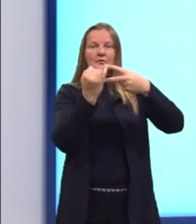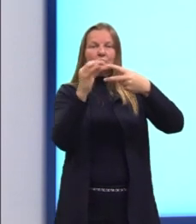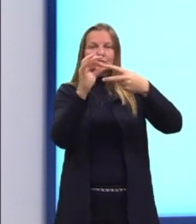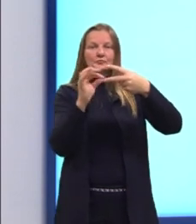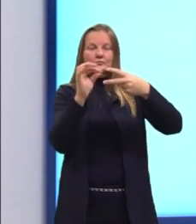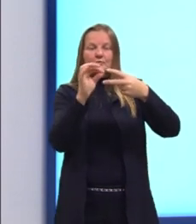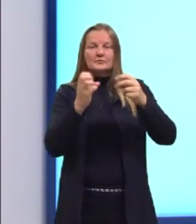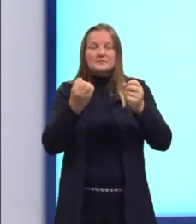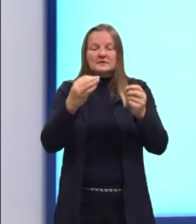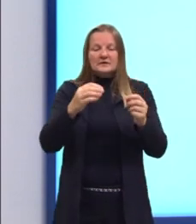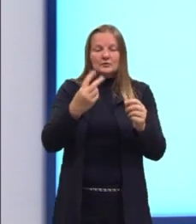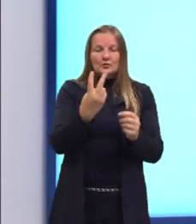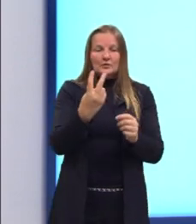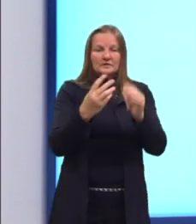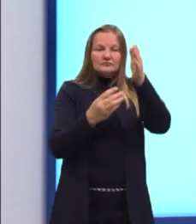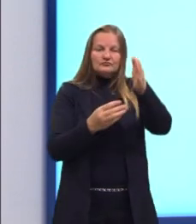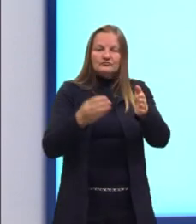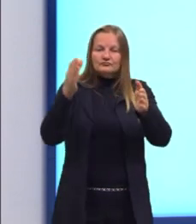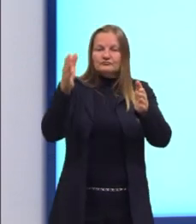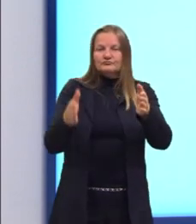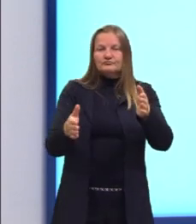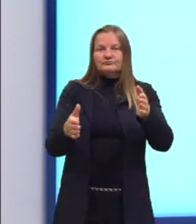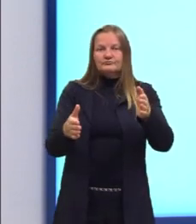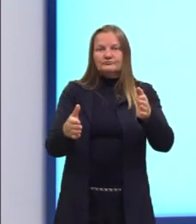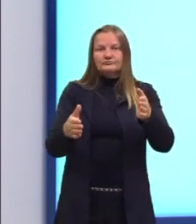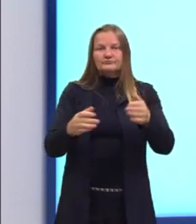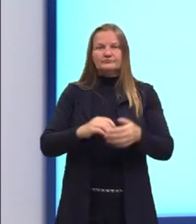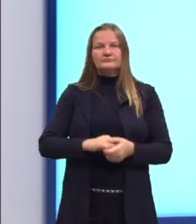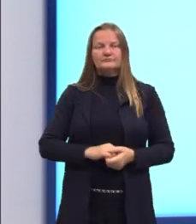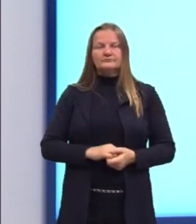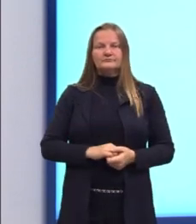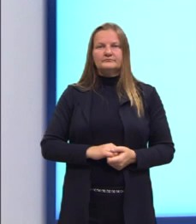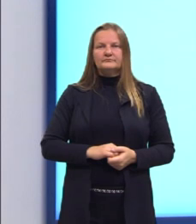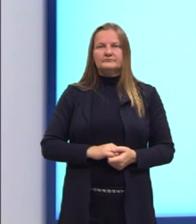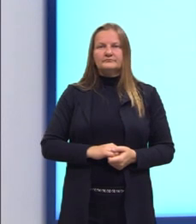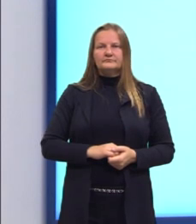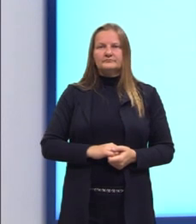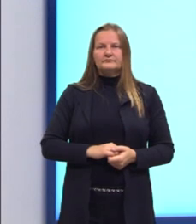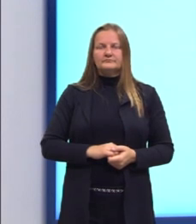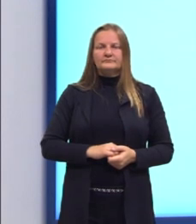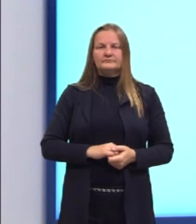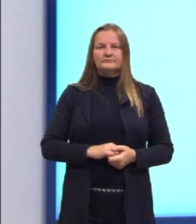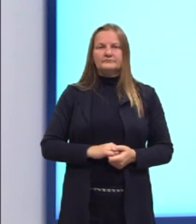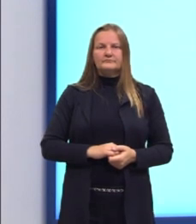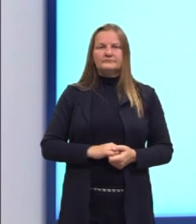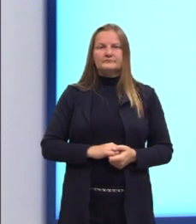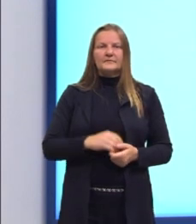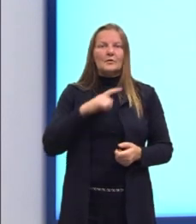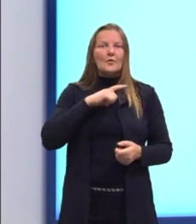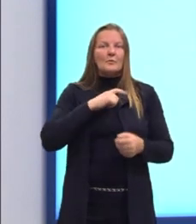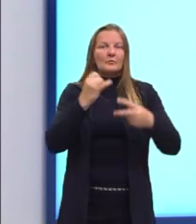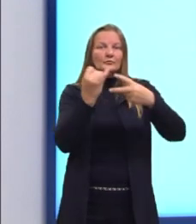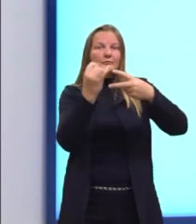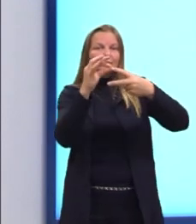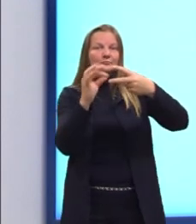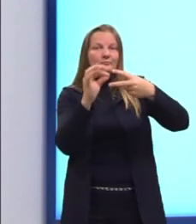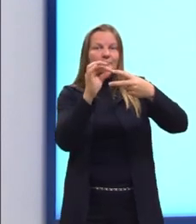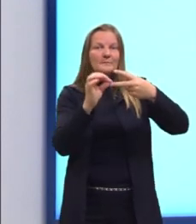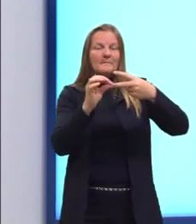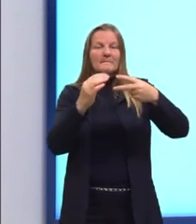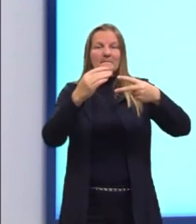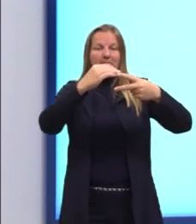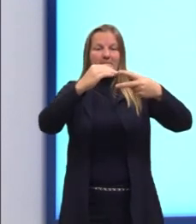congruentes, a área da base é dada pela soma dessas duas, desses dois polígonos paralelos, tá?